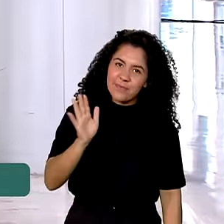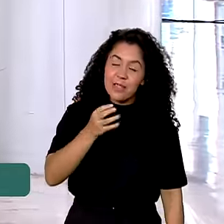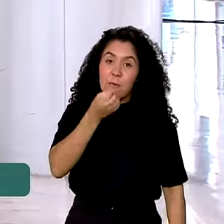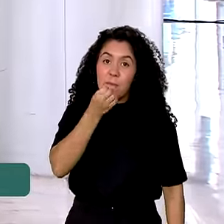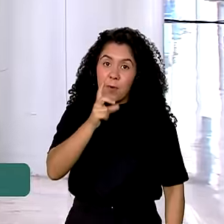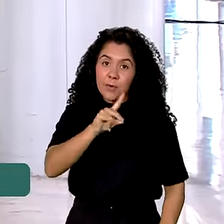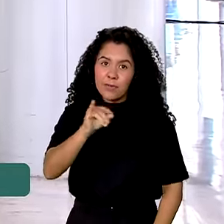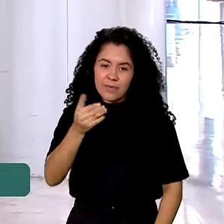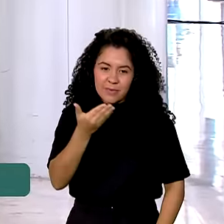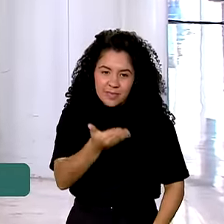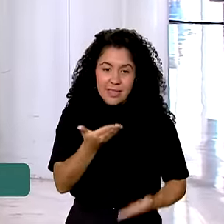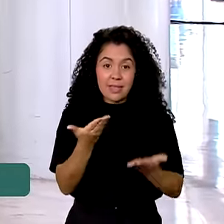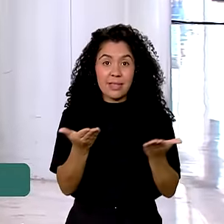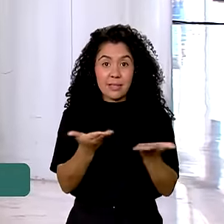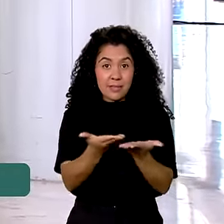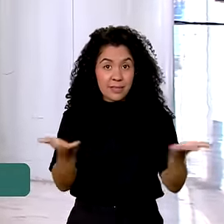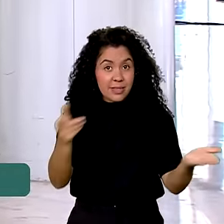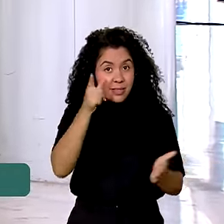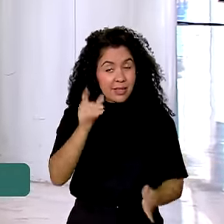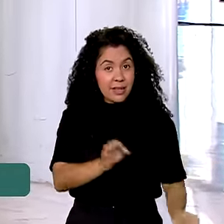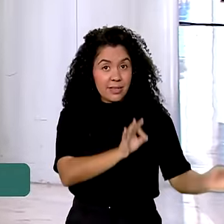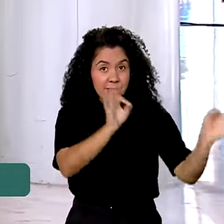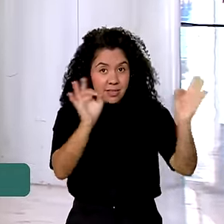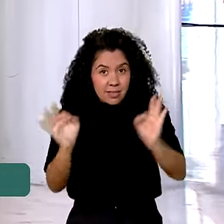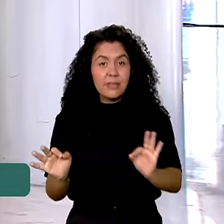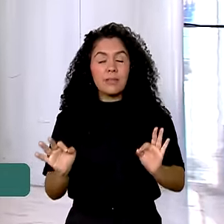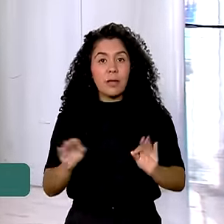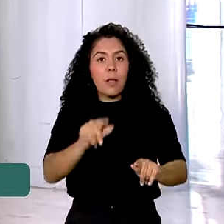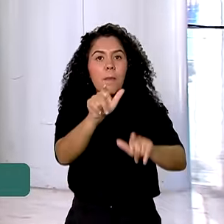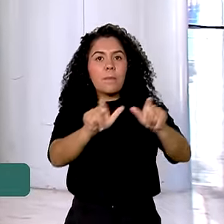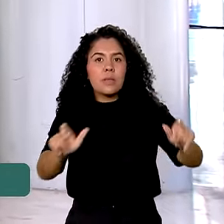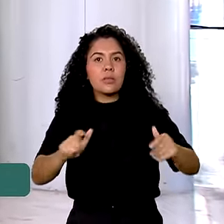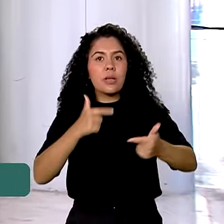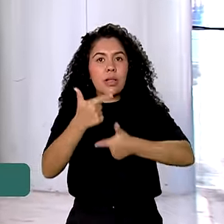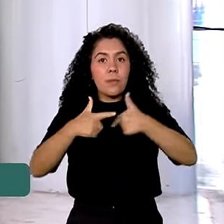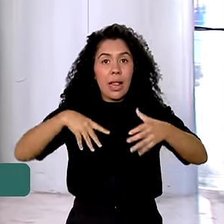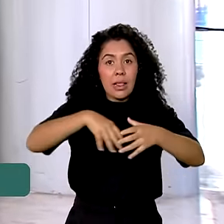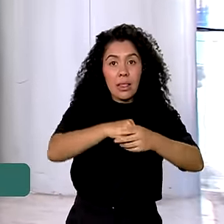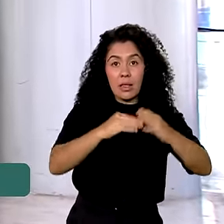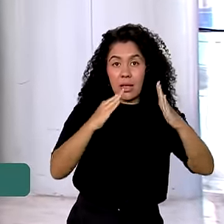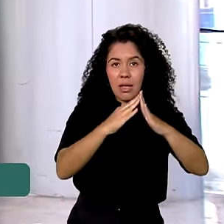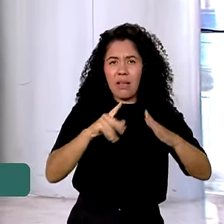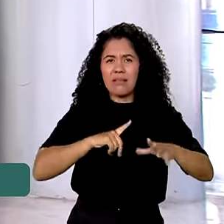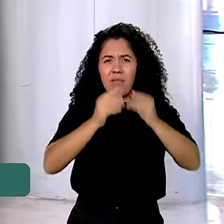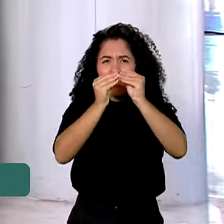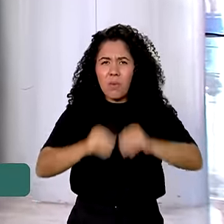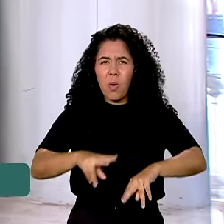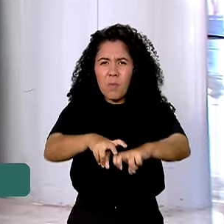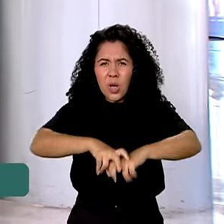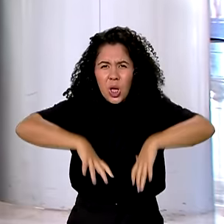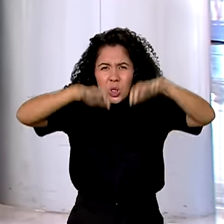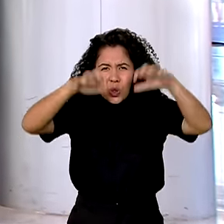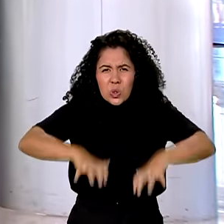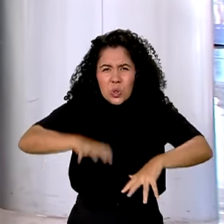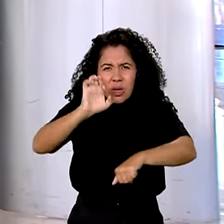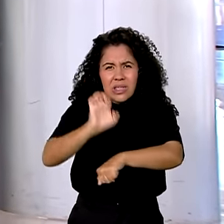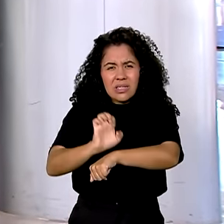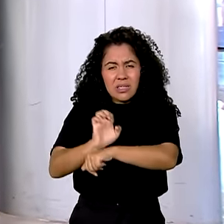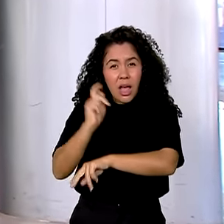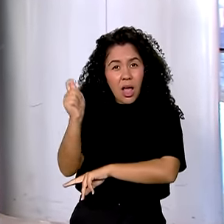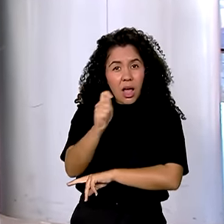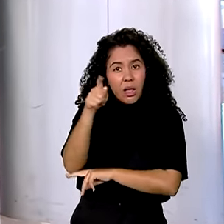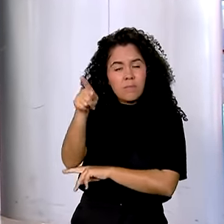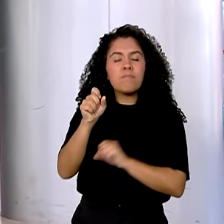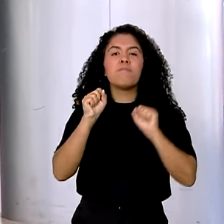Bom dia para você também. Bom dia para você que nos acompanha. Trabalhadores domésticos afetados pelas enchentes no Rio Grande do Sul já